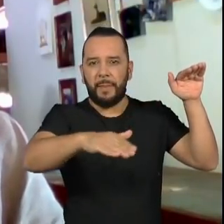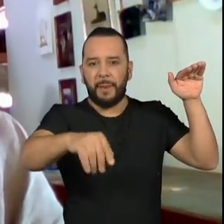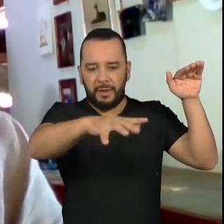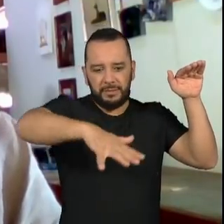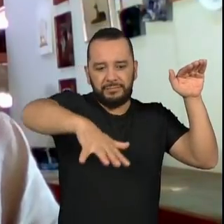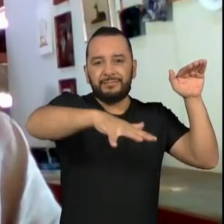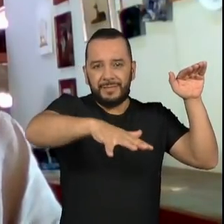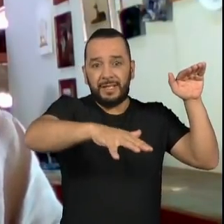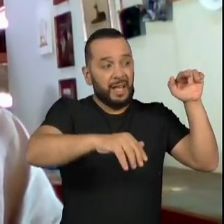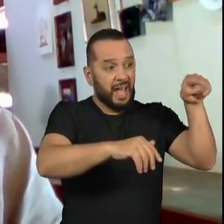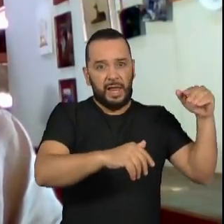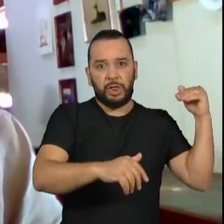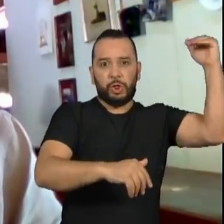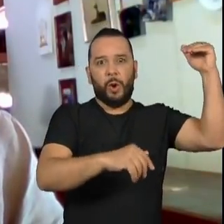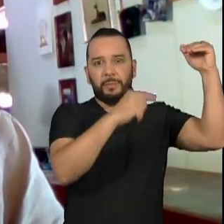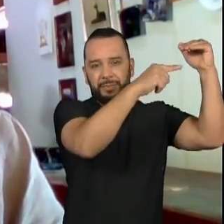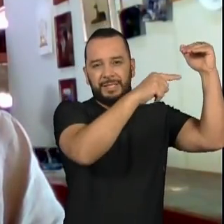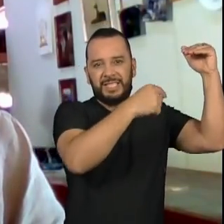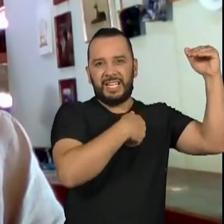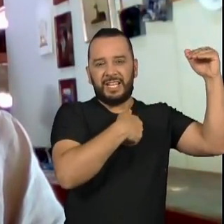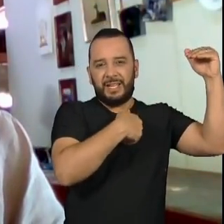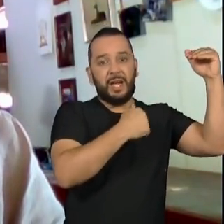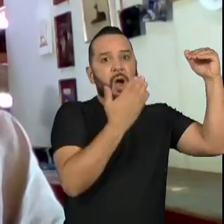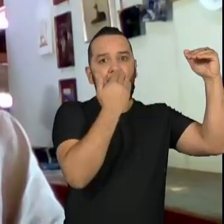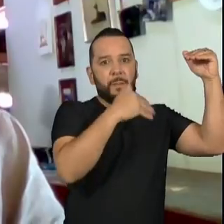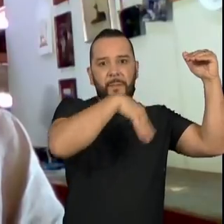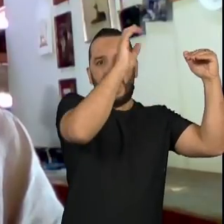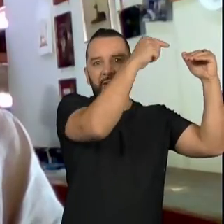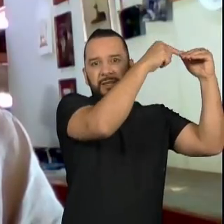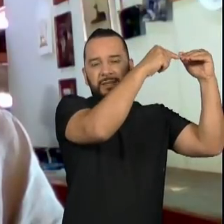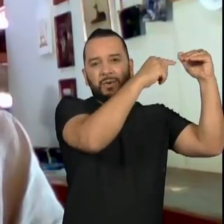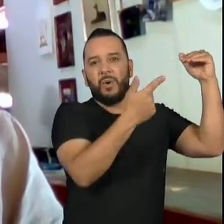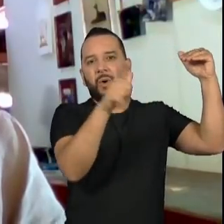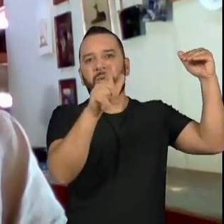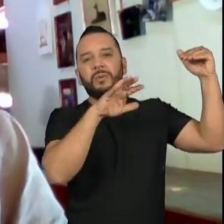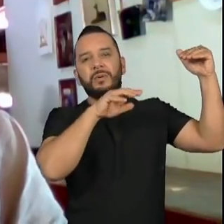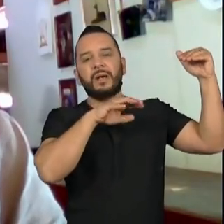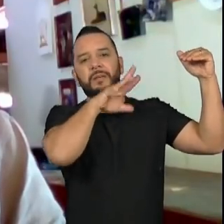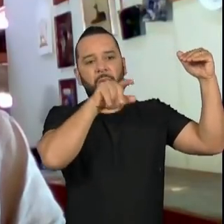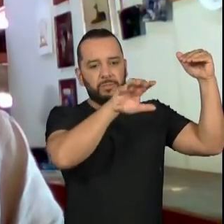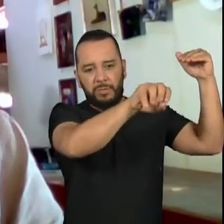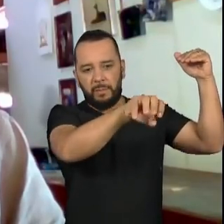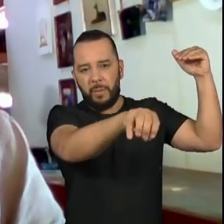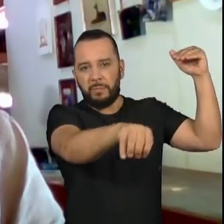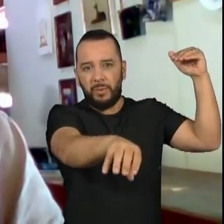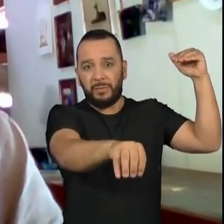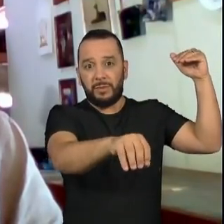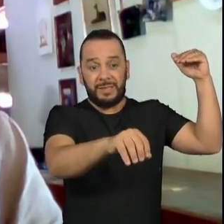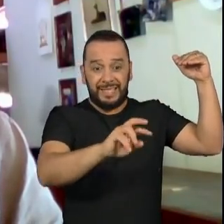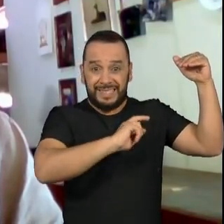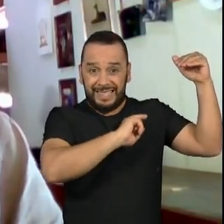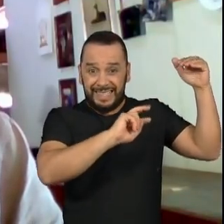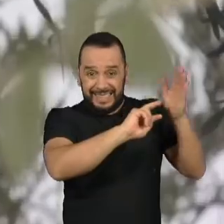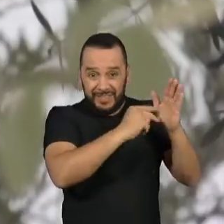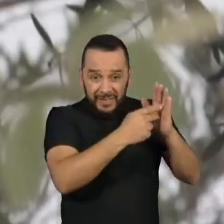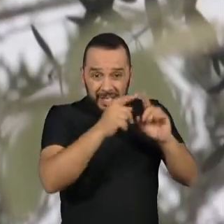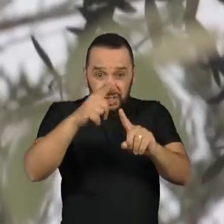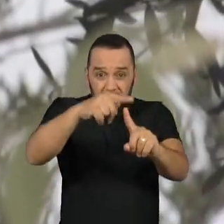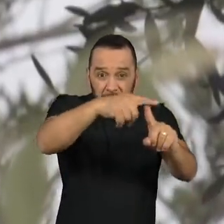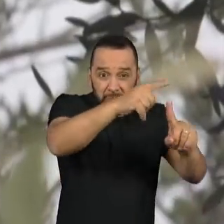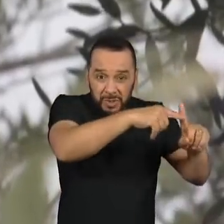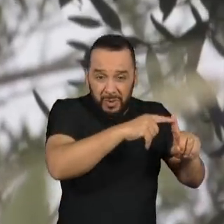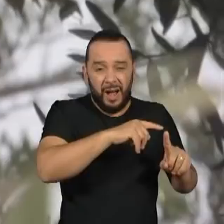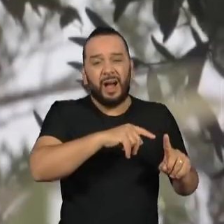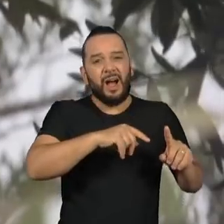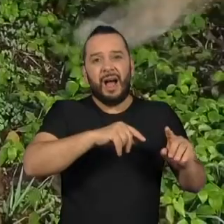cadeia, como a onça, ela nos diz que o ambiente ainda tem qualidade, que essas áreas ainda